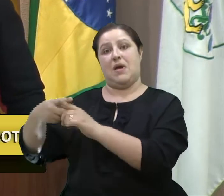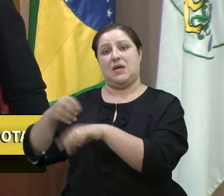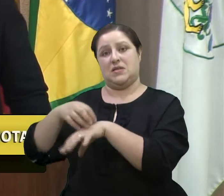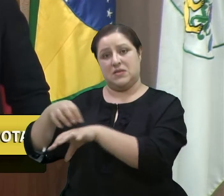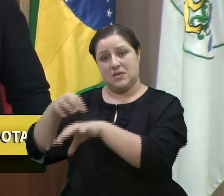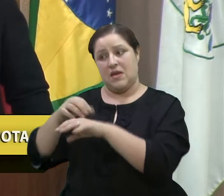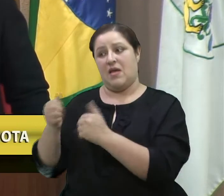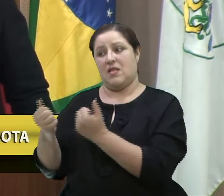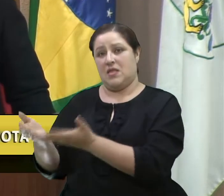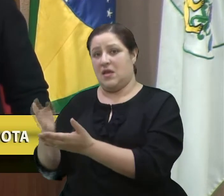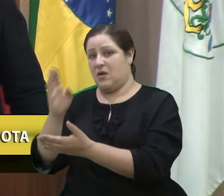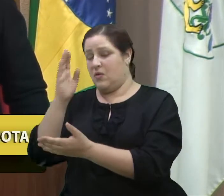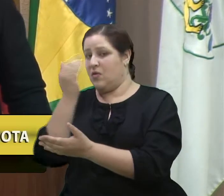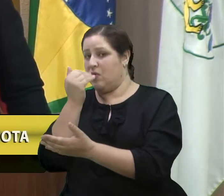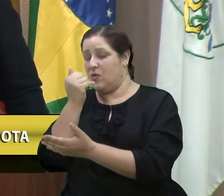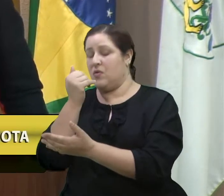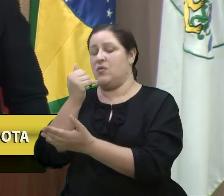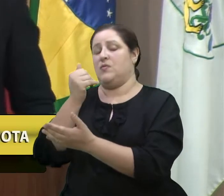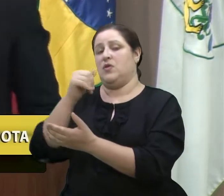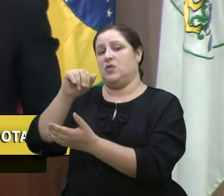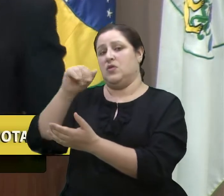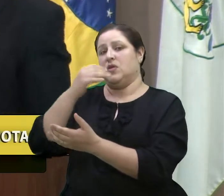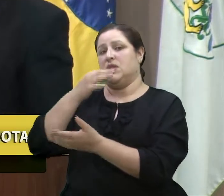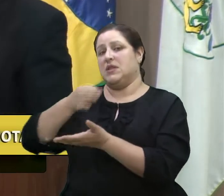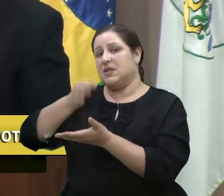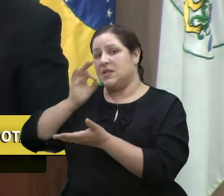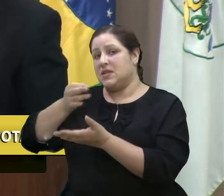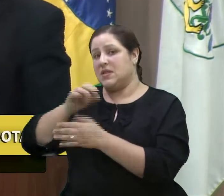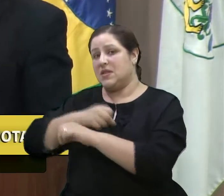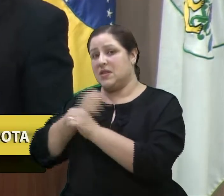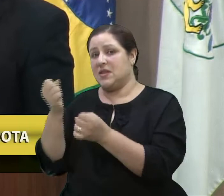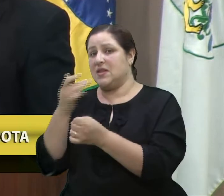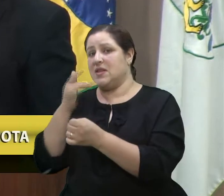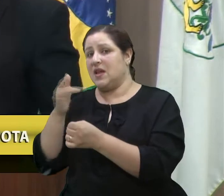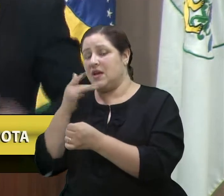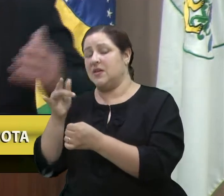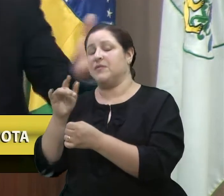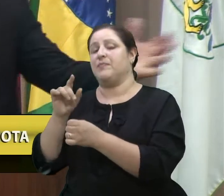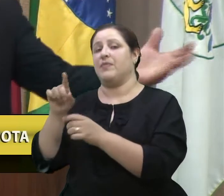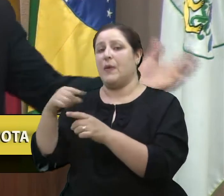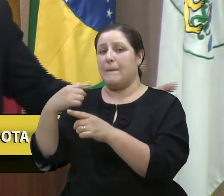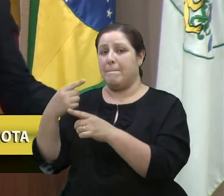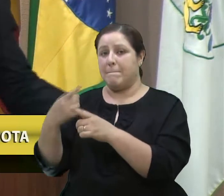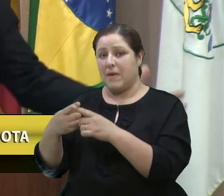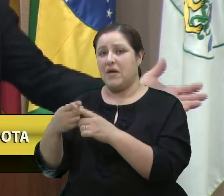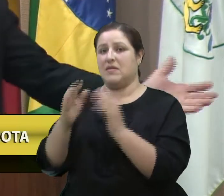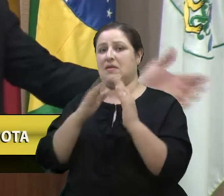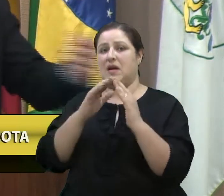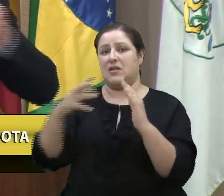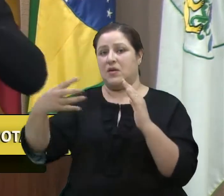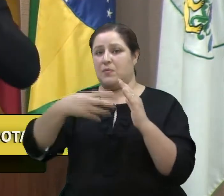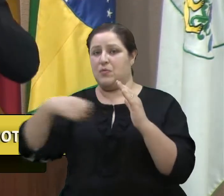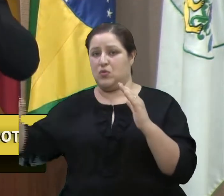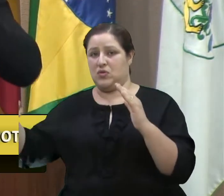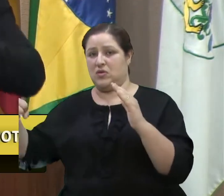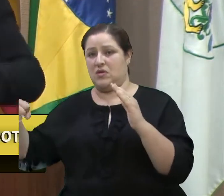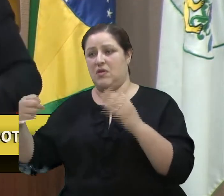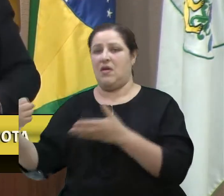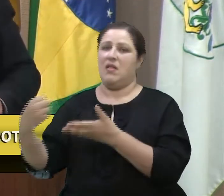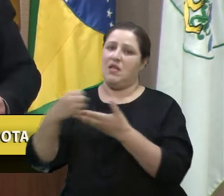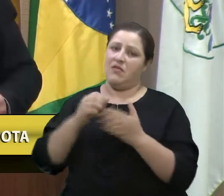almoço, dão café da tarde e ainda vão buscar e trazem. Cadê o cara, o pessoal que tá passando fome?